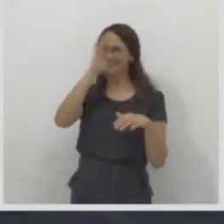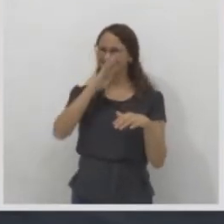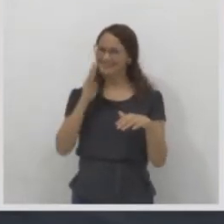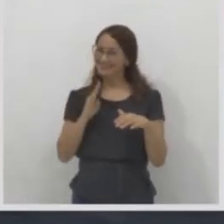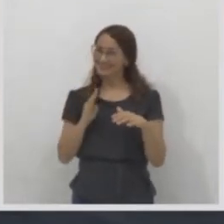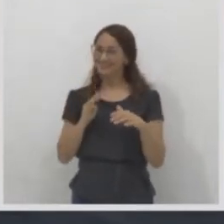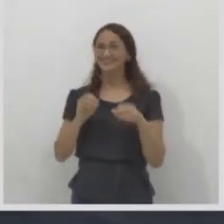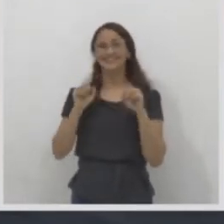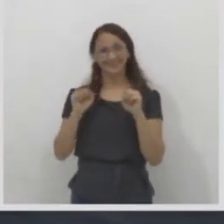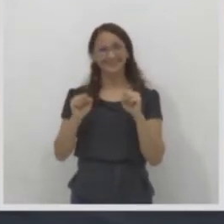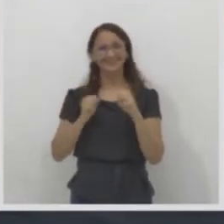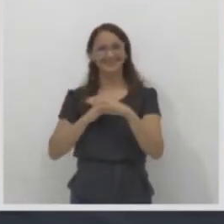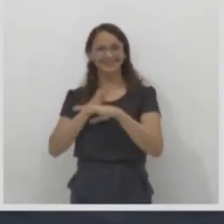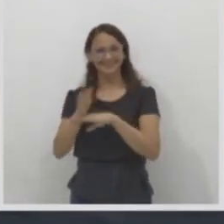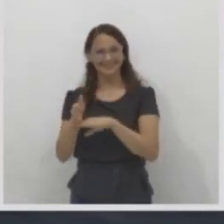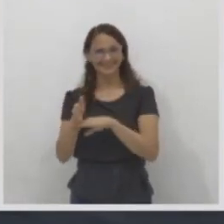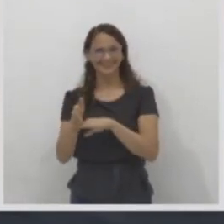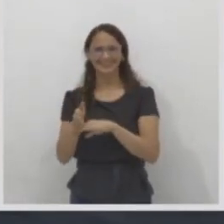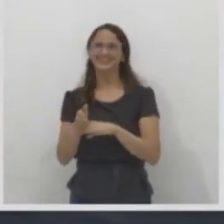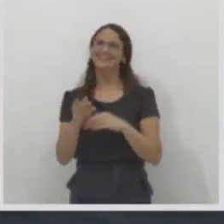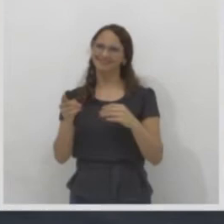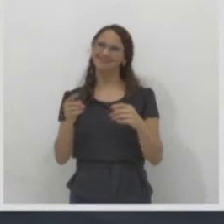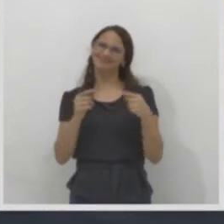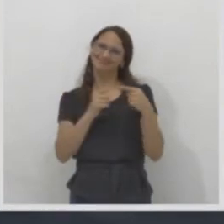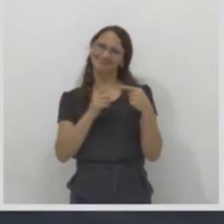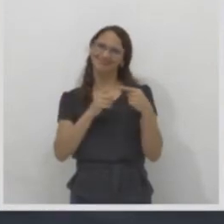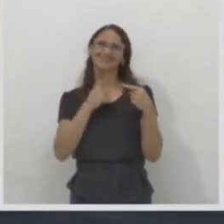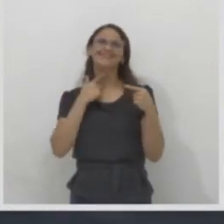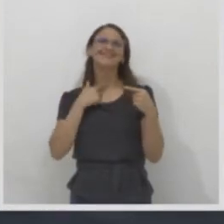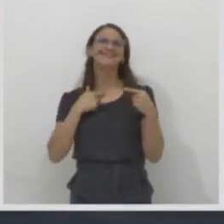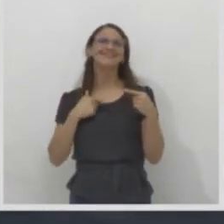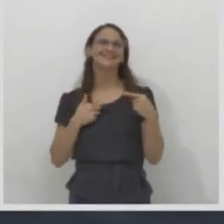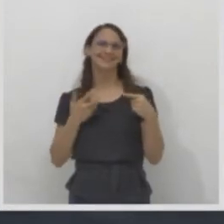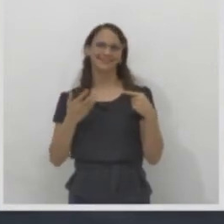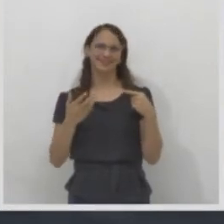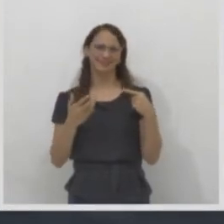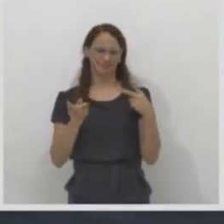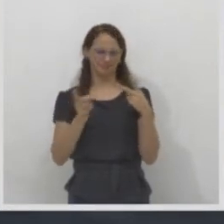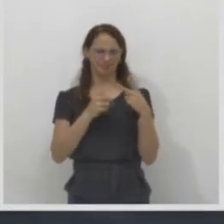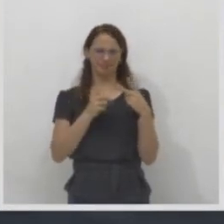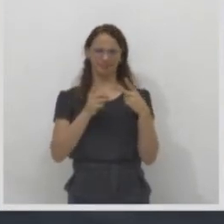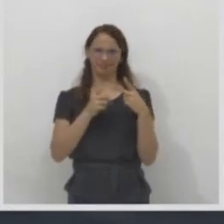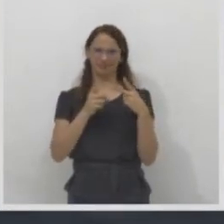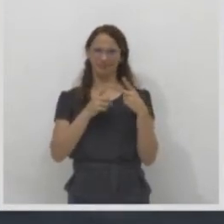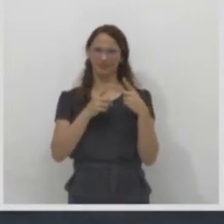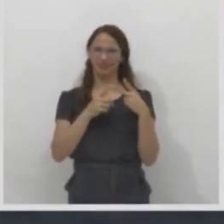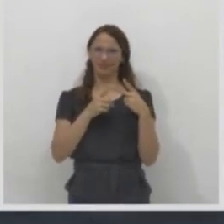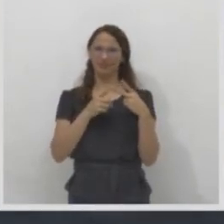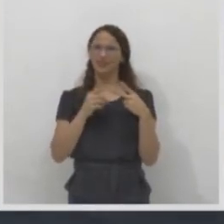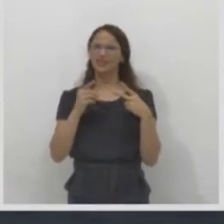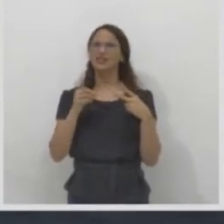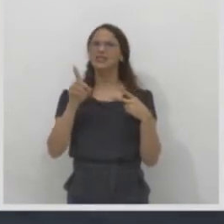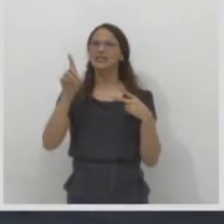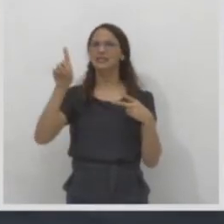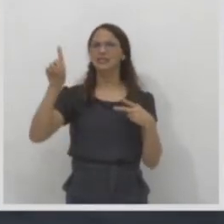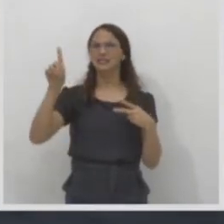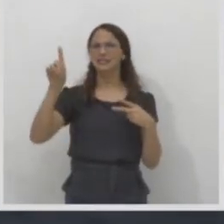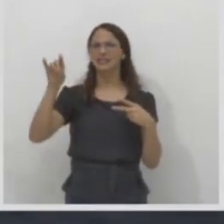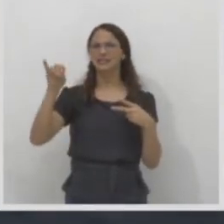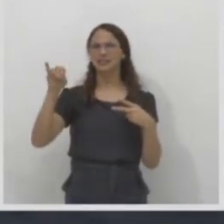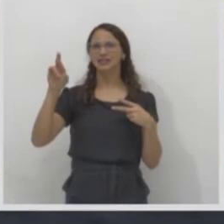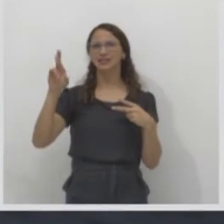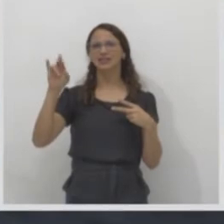Existe a migração dirigida. Dirigida? Como assim dirigida? Gente, são vários nomes, tá, aluno?